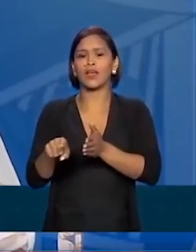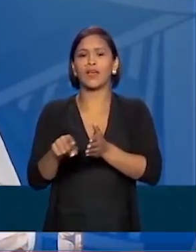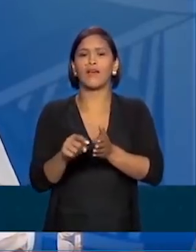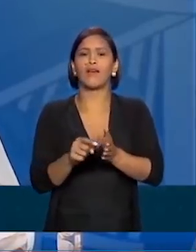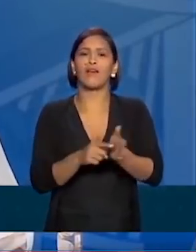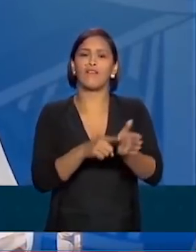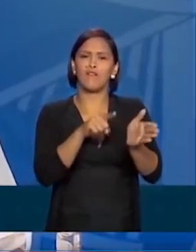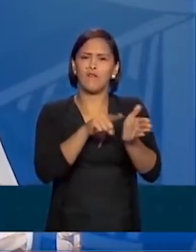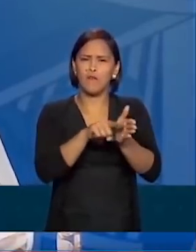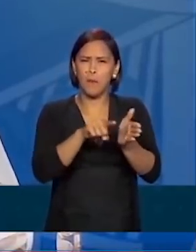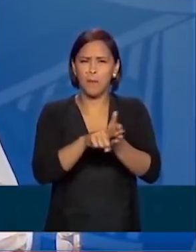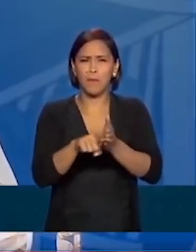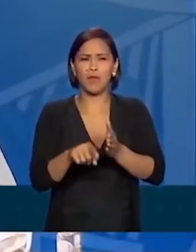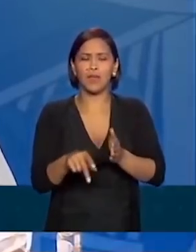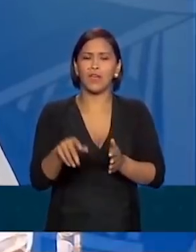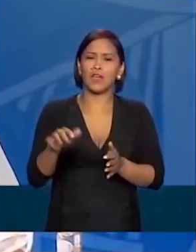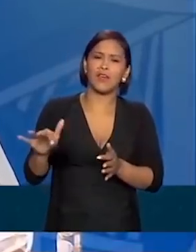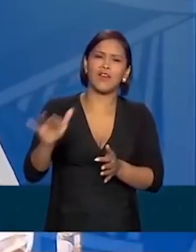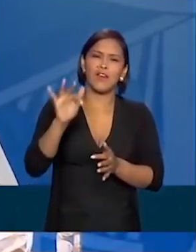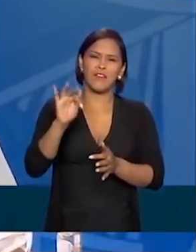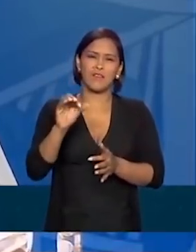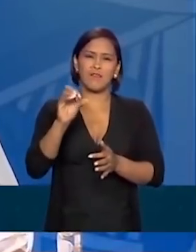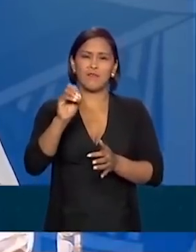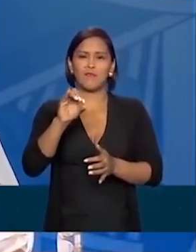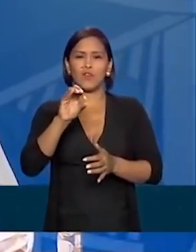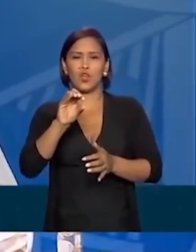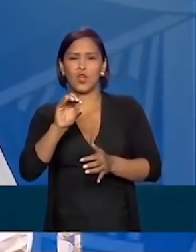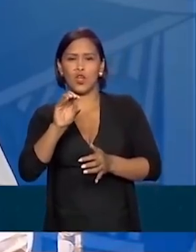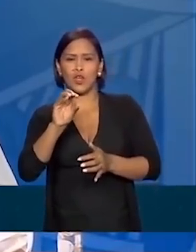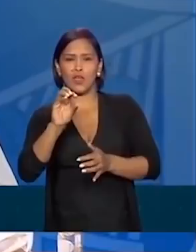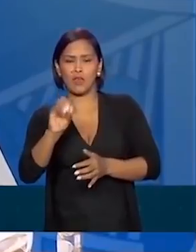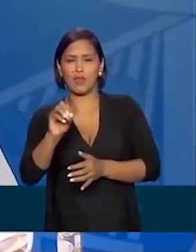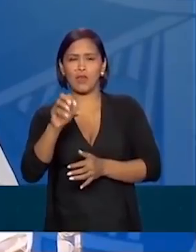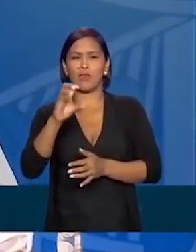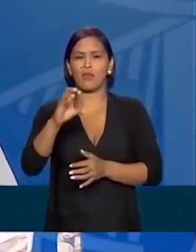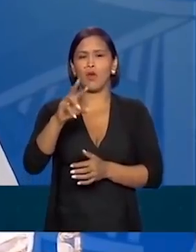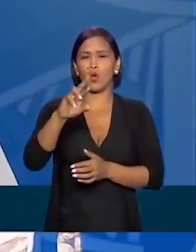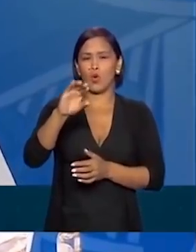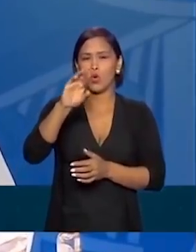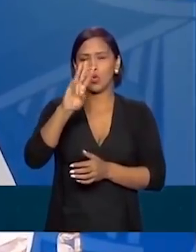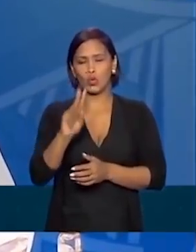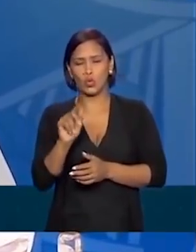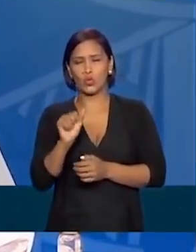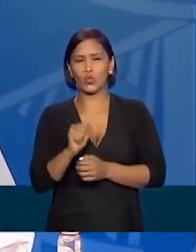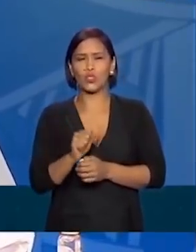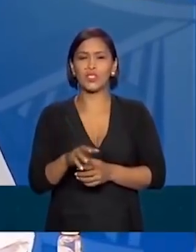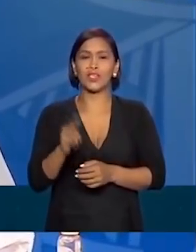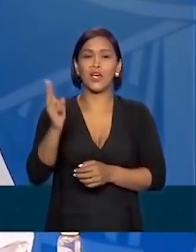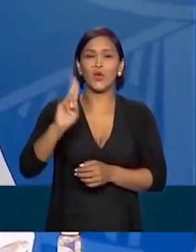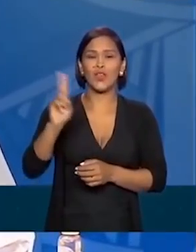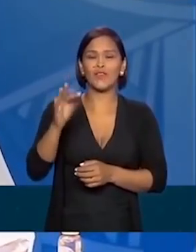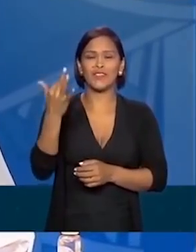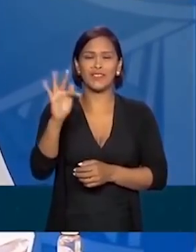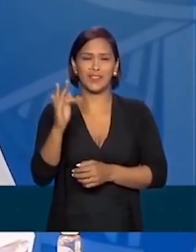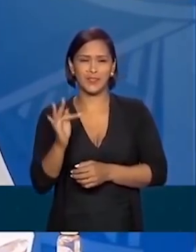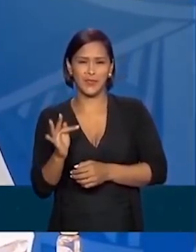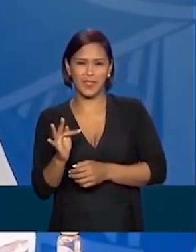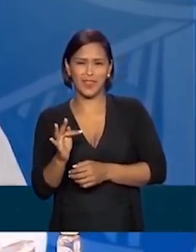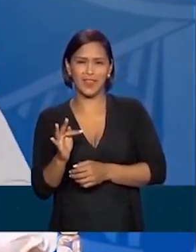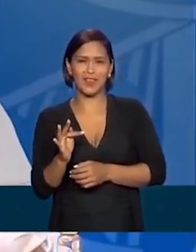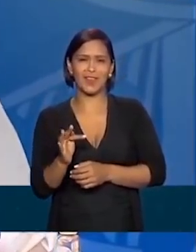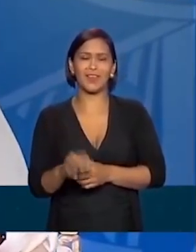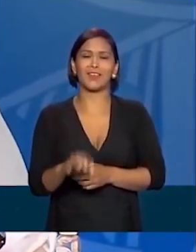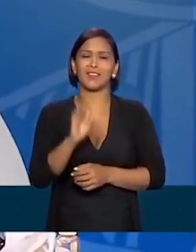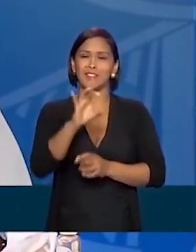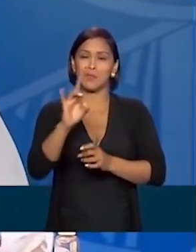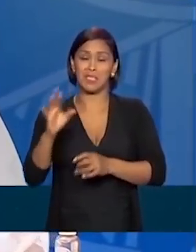trabalho com o Fiocruz, eu trabalho com a USP, eu trabalho com as universidades federais, eu trabalho com um comitê de especialistas em